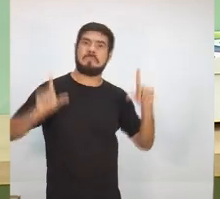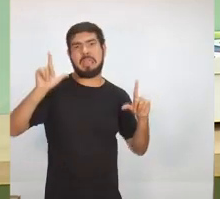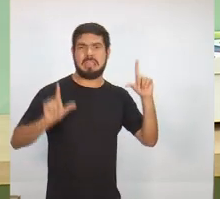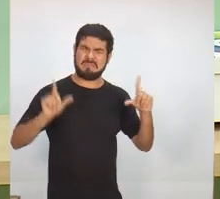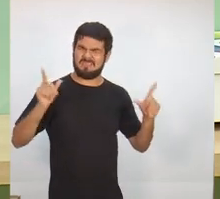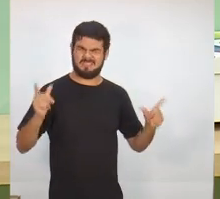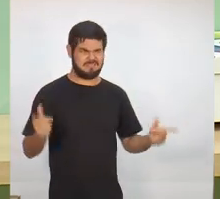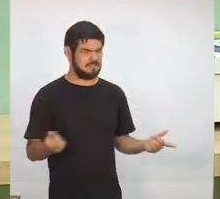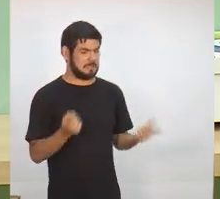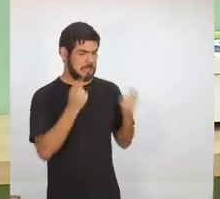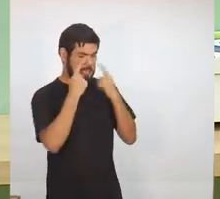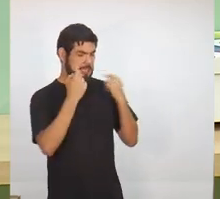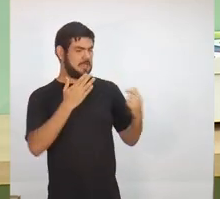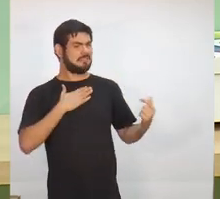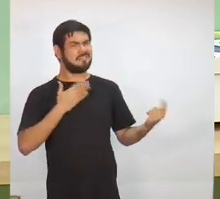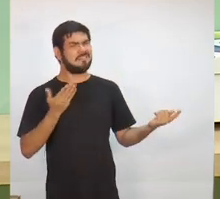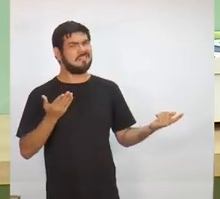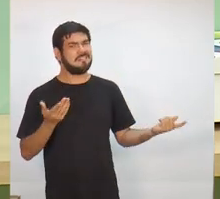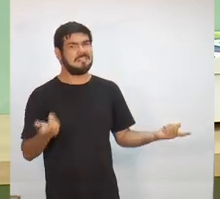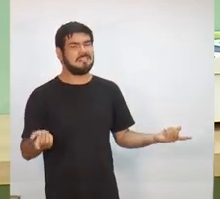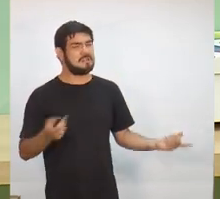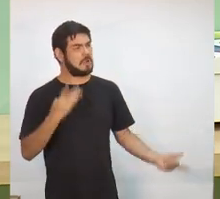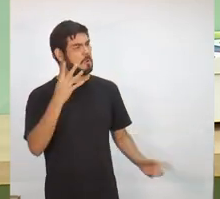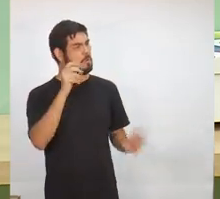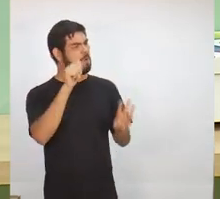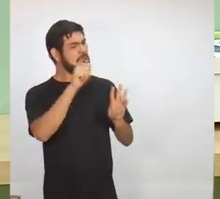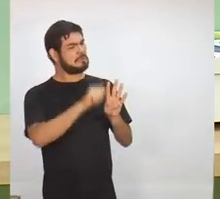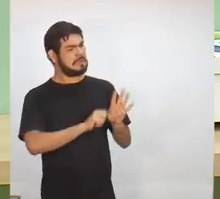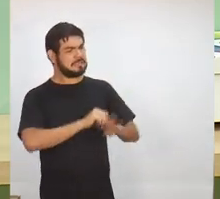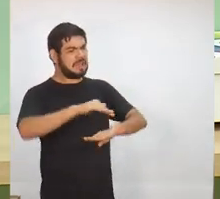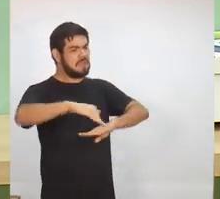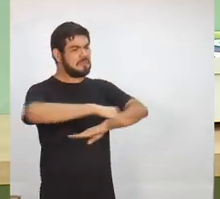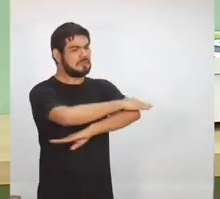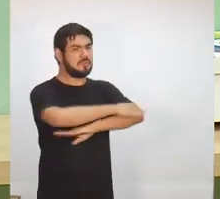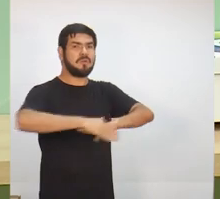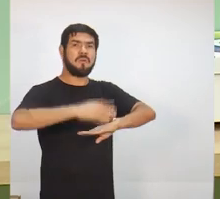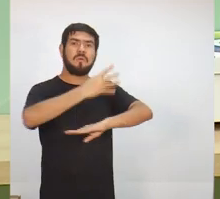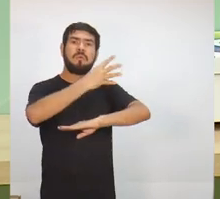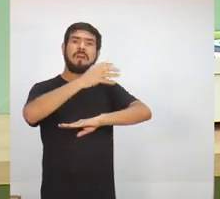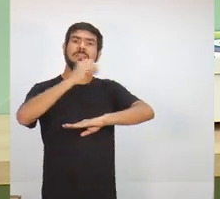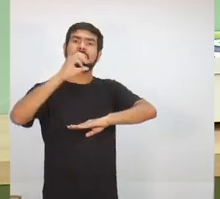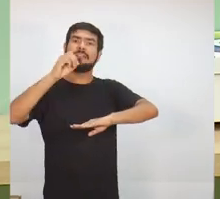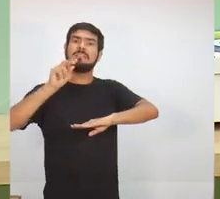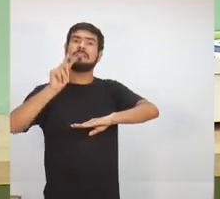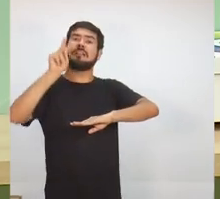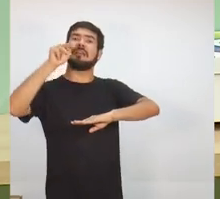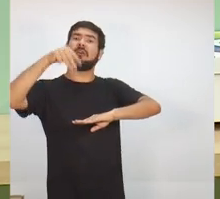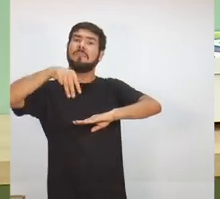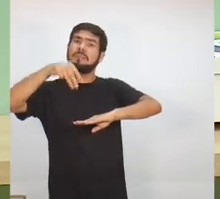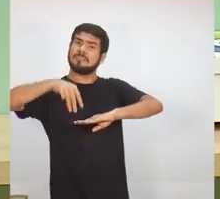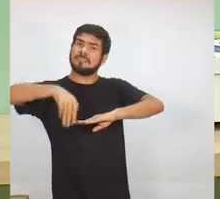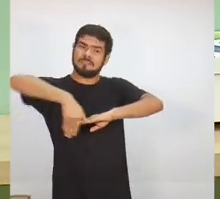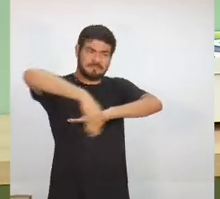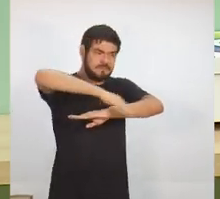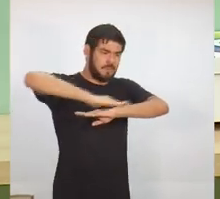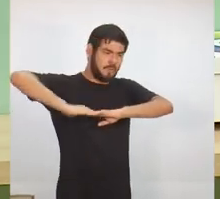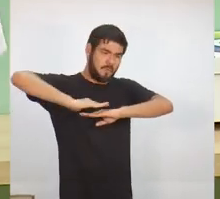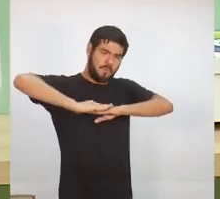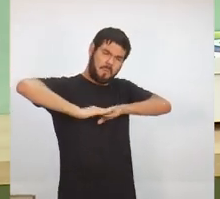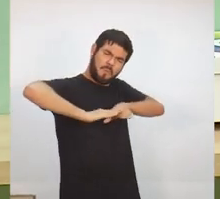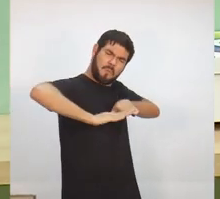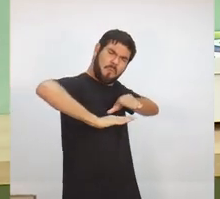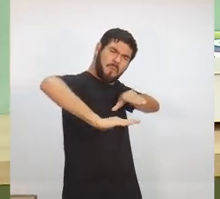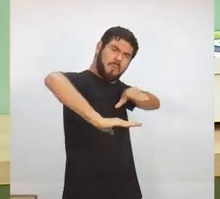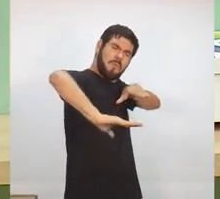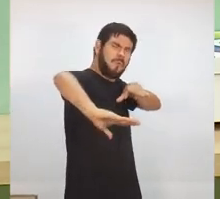que lhe interessa. Você disse que apenas quatro meses, asfaltou quatrocentos quilômetros de vicinais e estradas. Nem